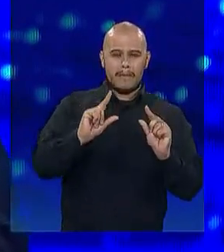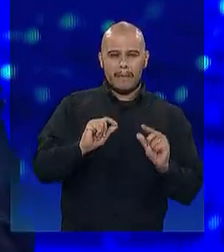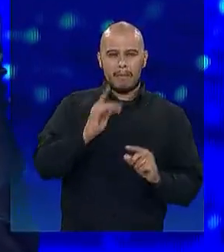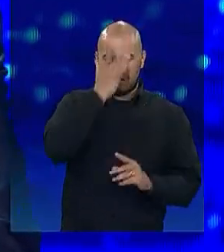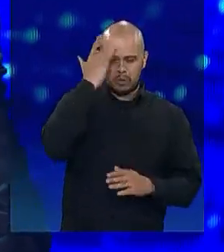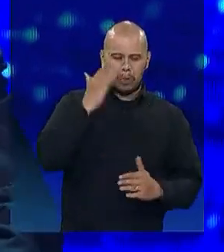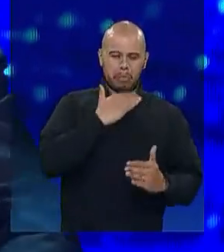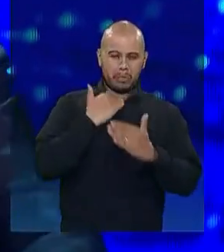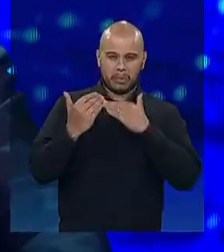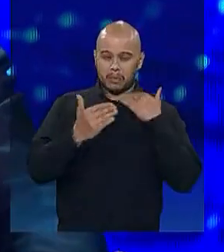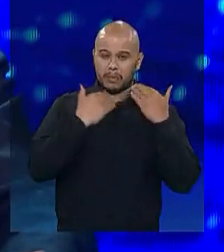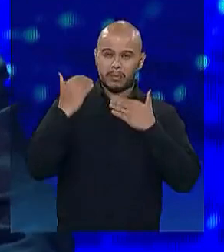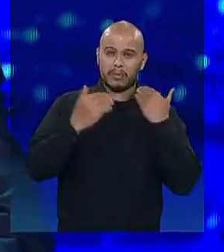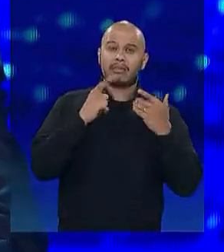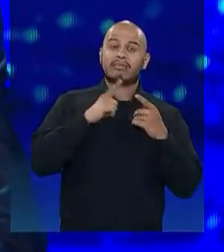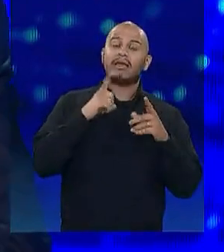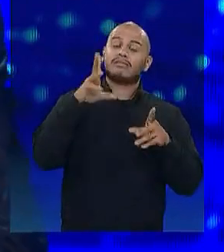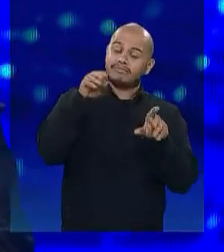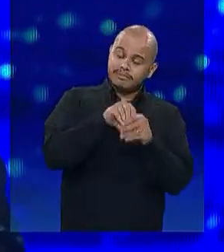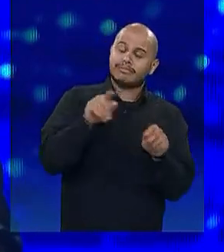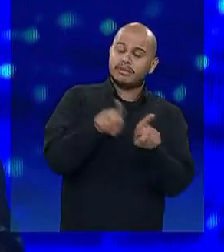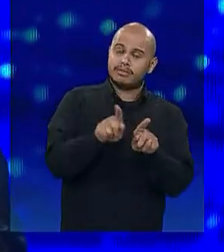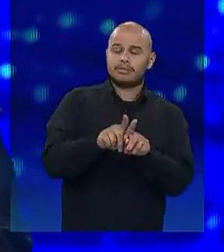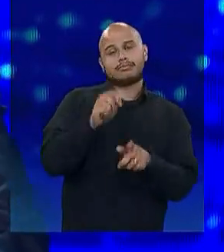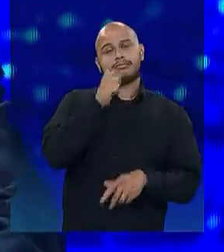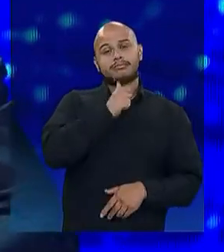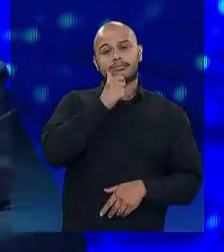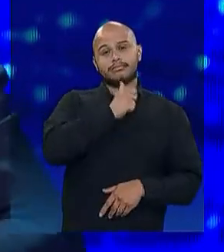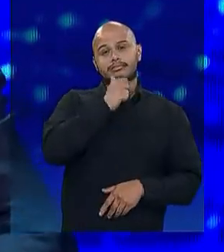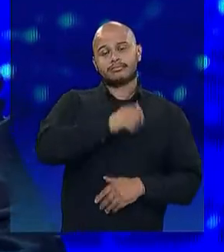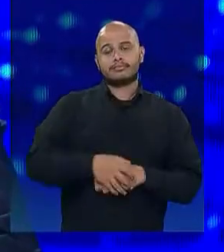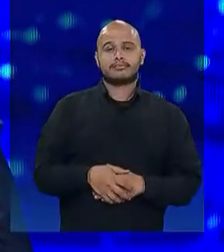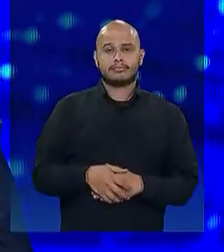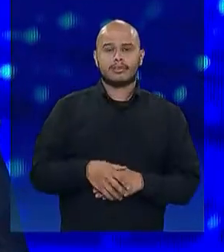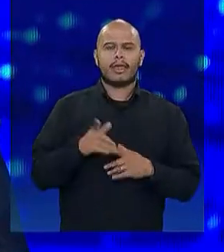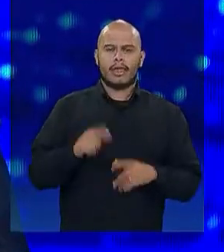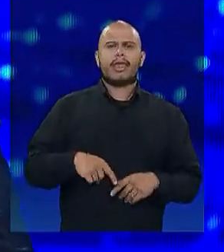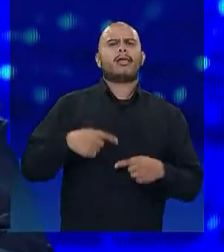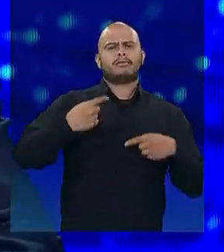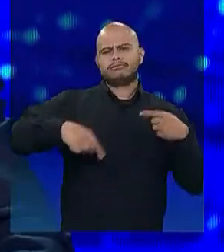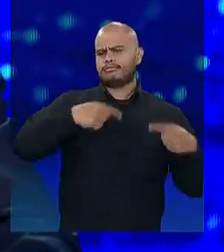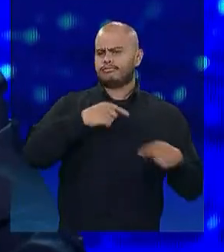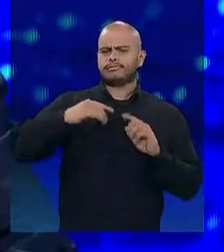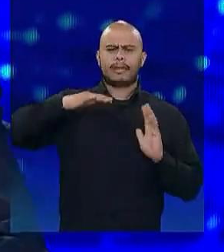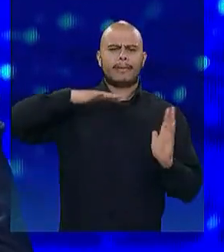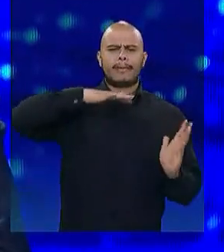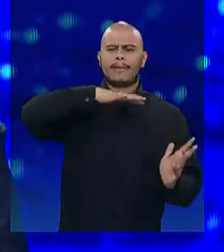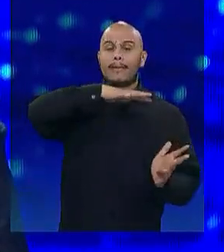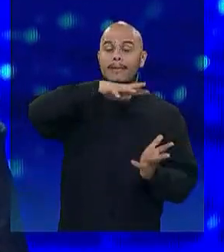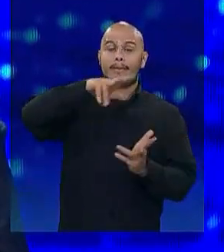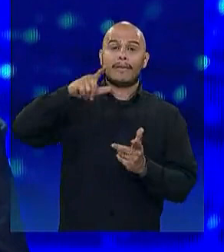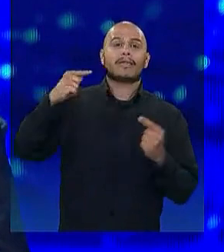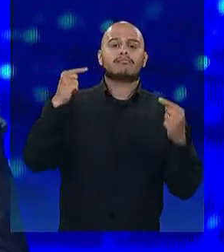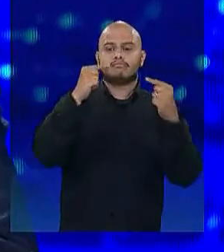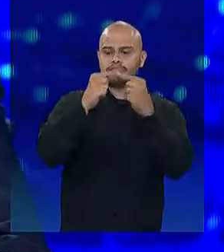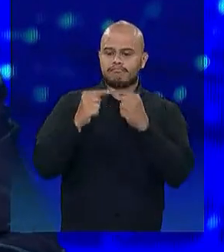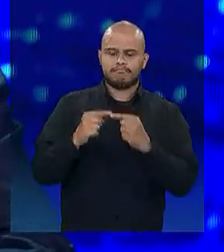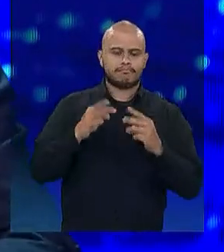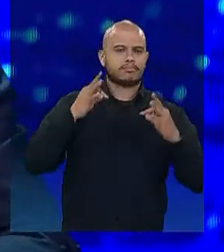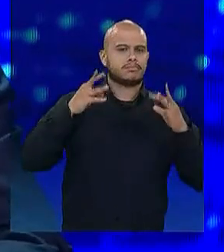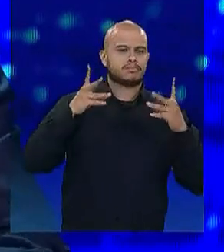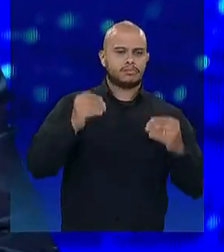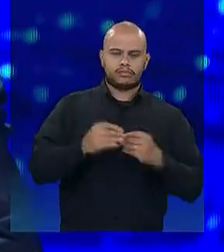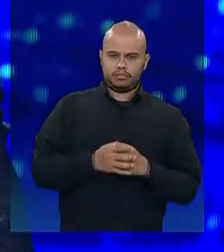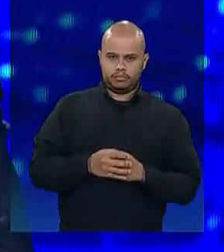no Brasil, estão as mulheres. É uma política universal que atinge a todo mundo. Ao